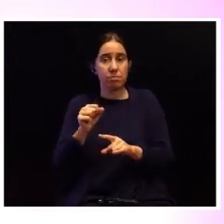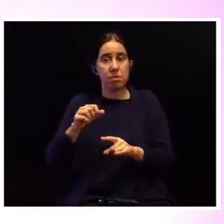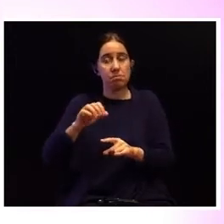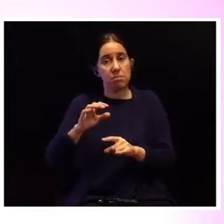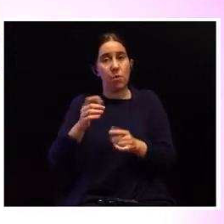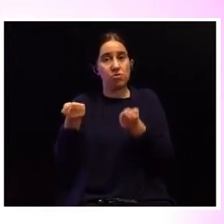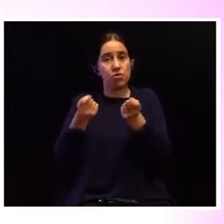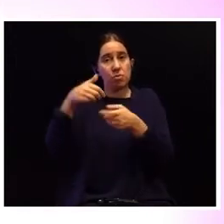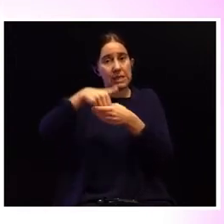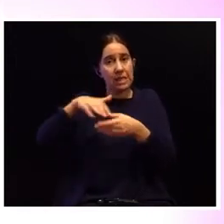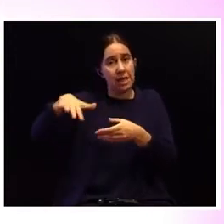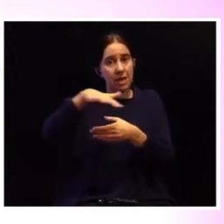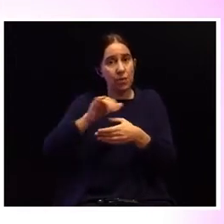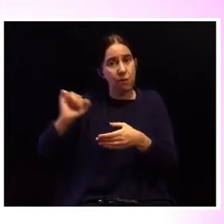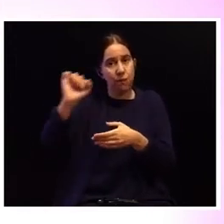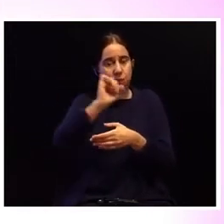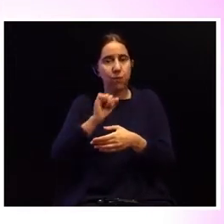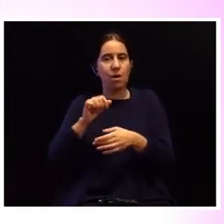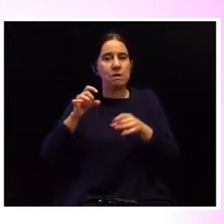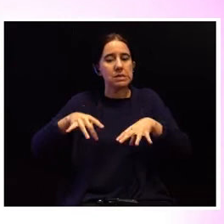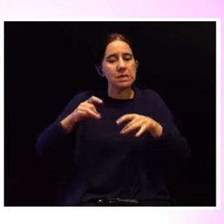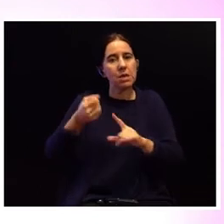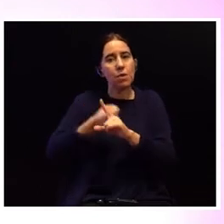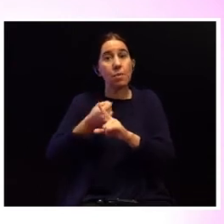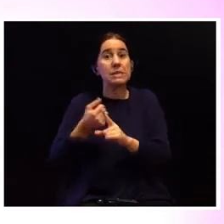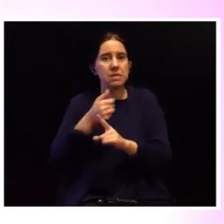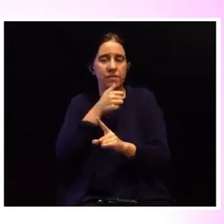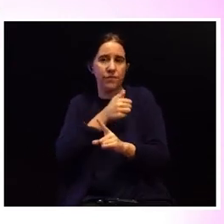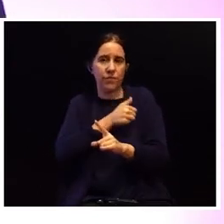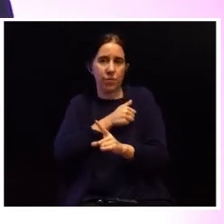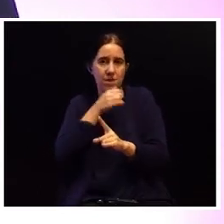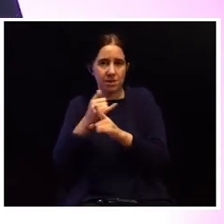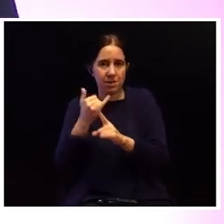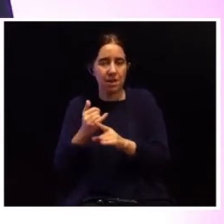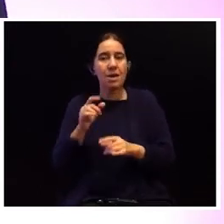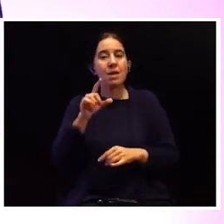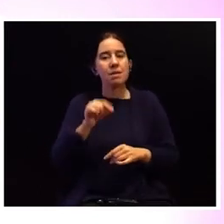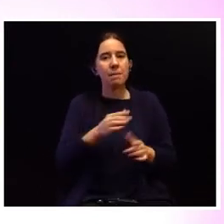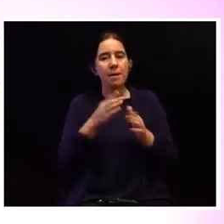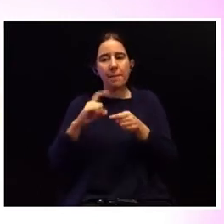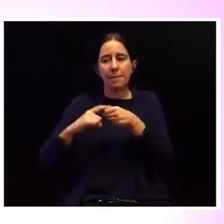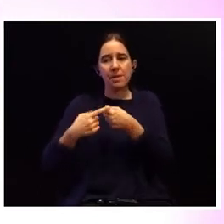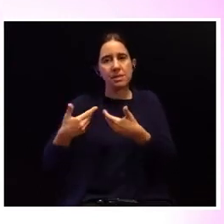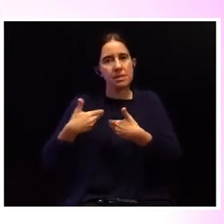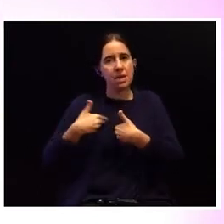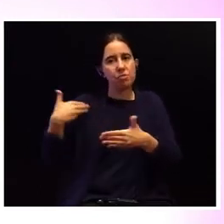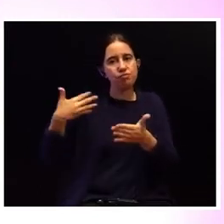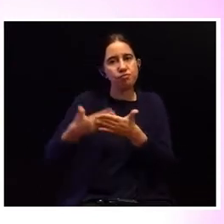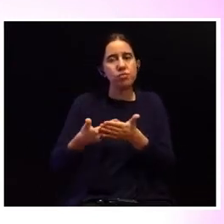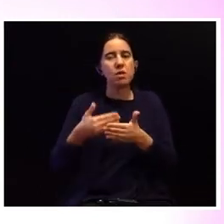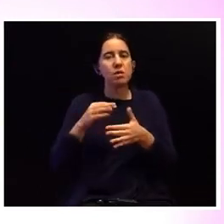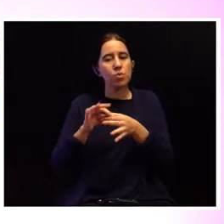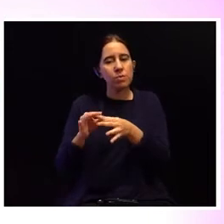gestão interna, de prevenção e combate à violência doméstica, mas também que foram parceiras e que têm sido parceiras de um processo de